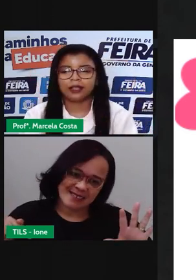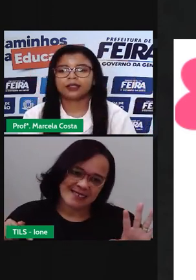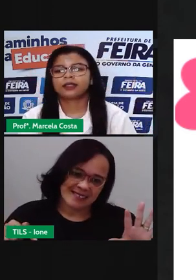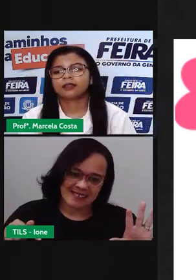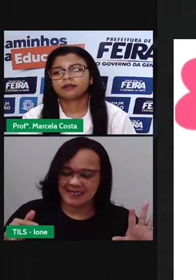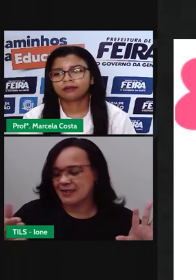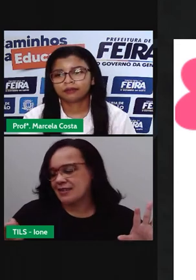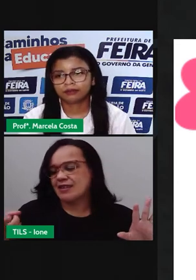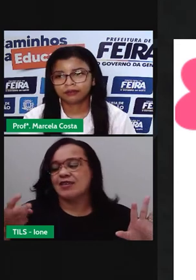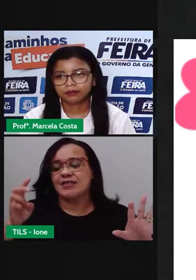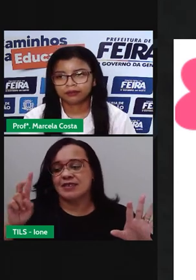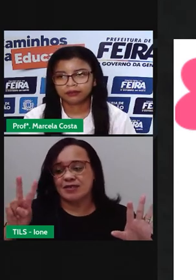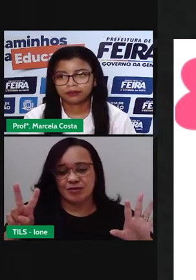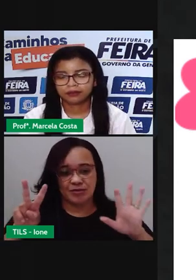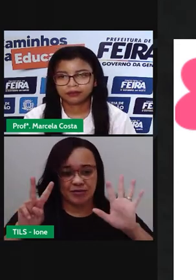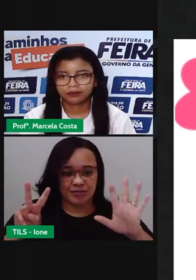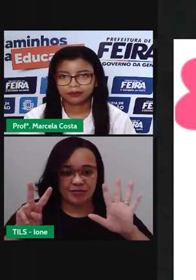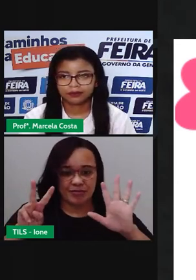balas.